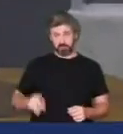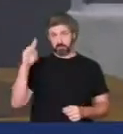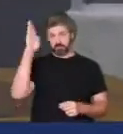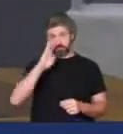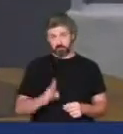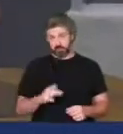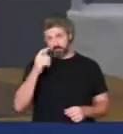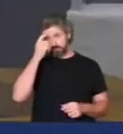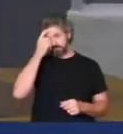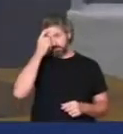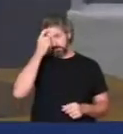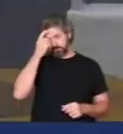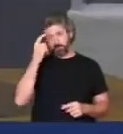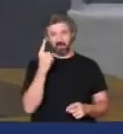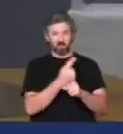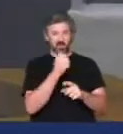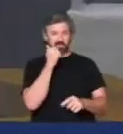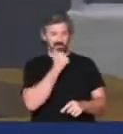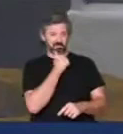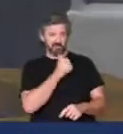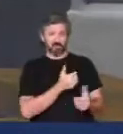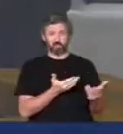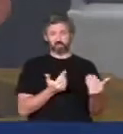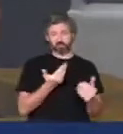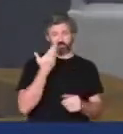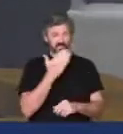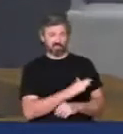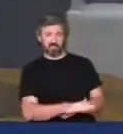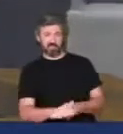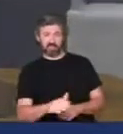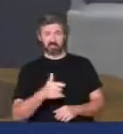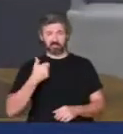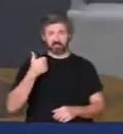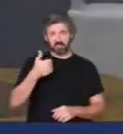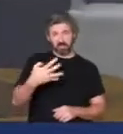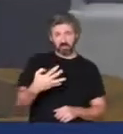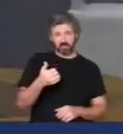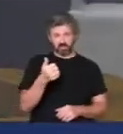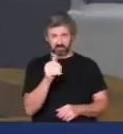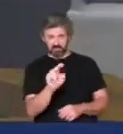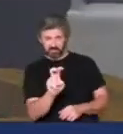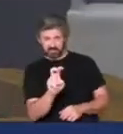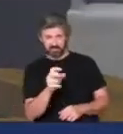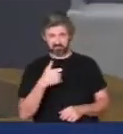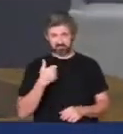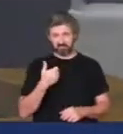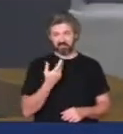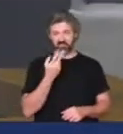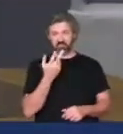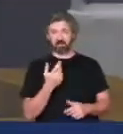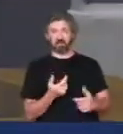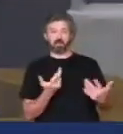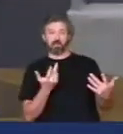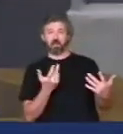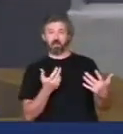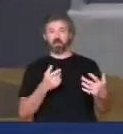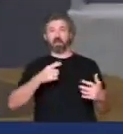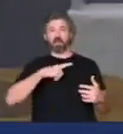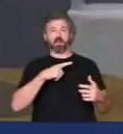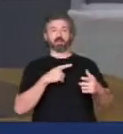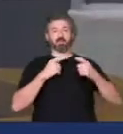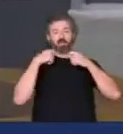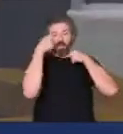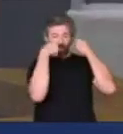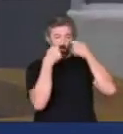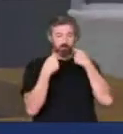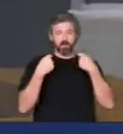república encontra garotas, meninas, crianças de 14 e 15 anos e ele diz que elas estavam se